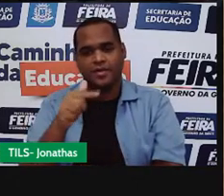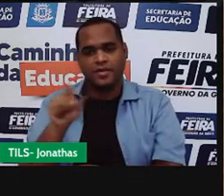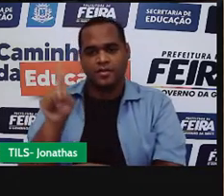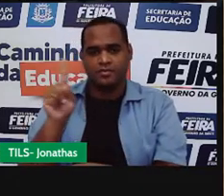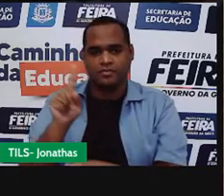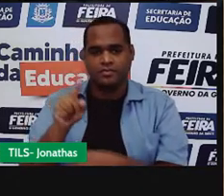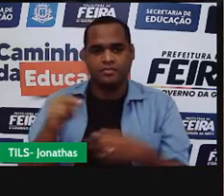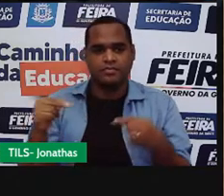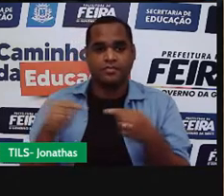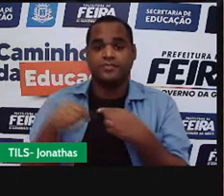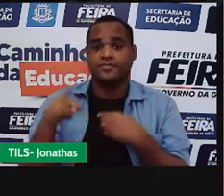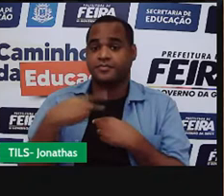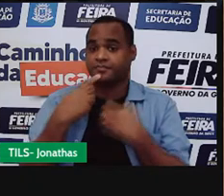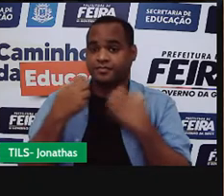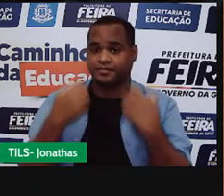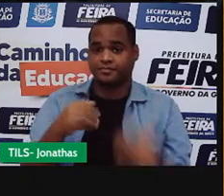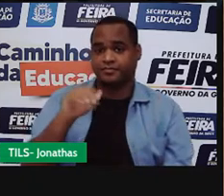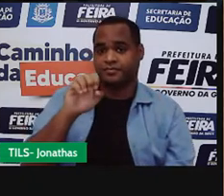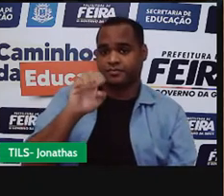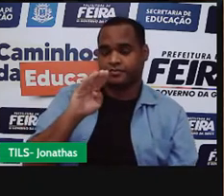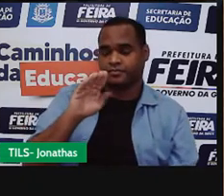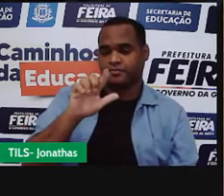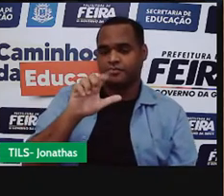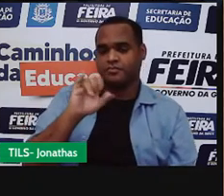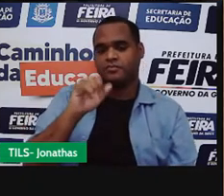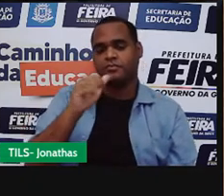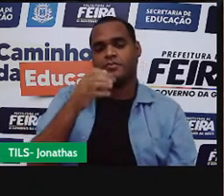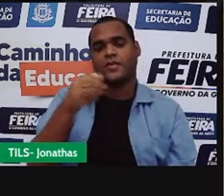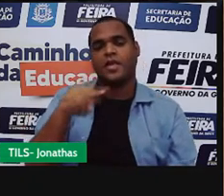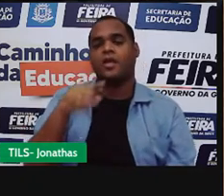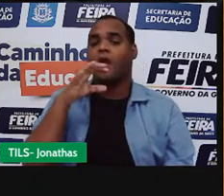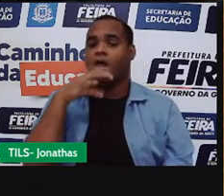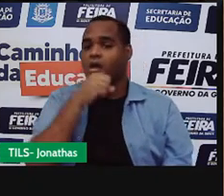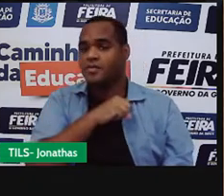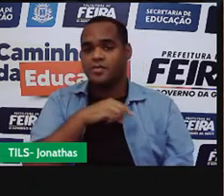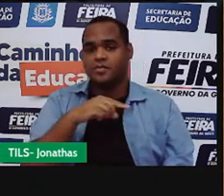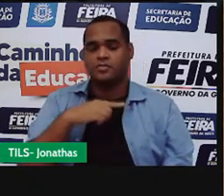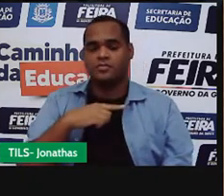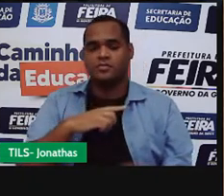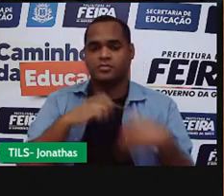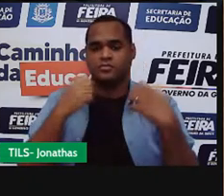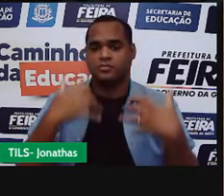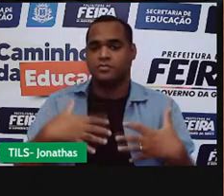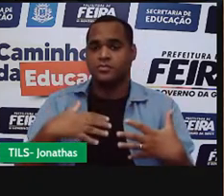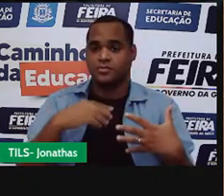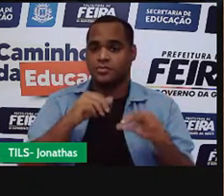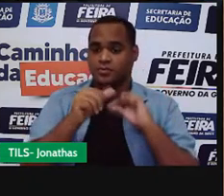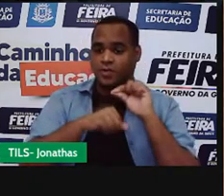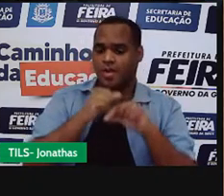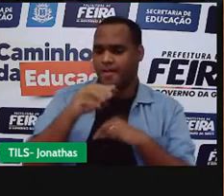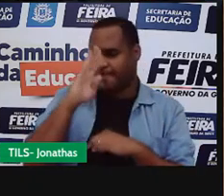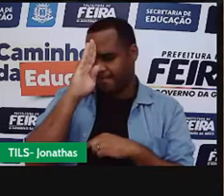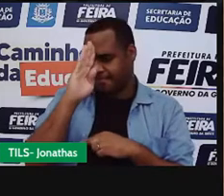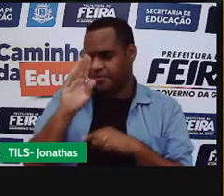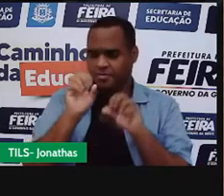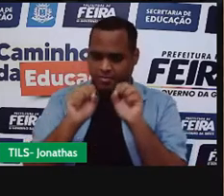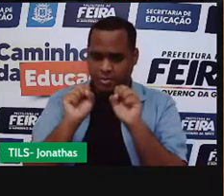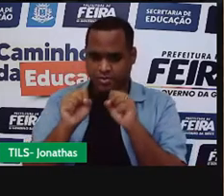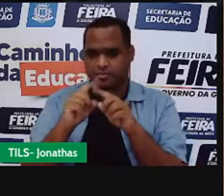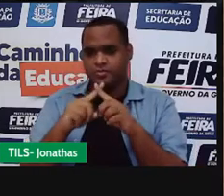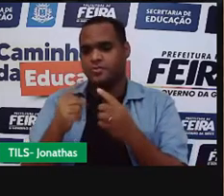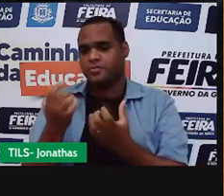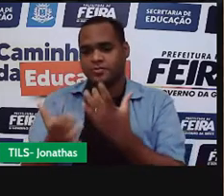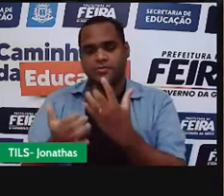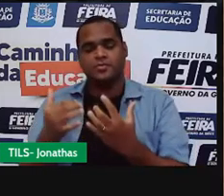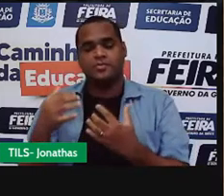Então, a ebulição, ela é de forma rápida e por uma fonte de calor artificial direta ali, que pode ser a chama do fogão